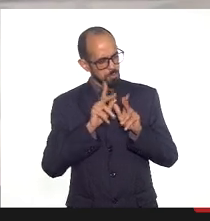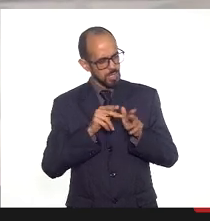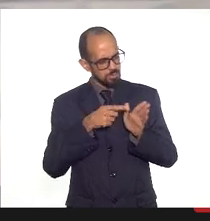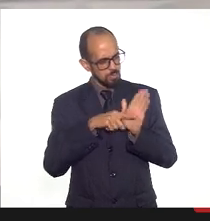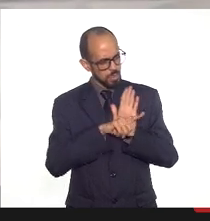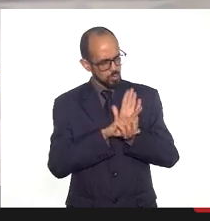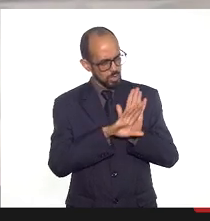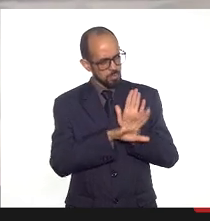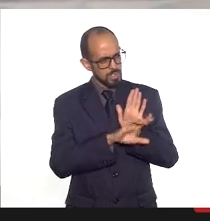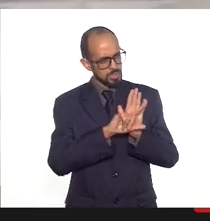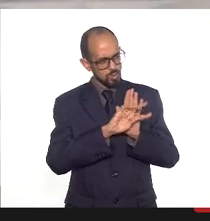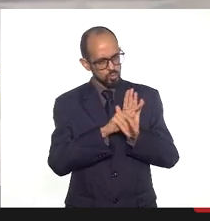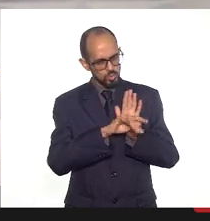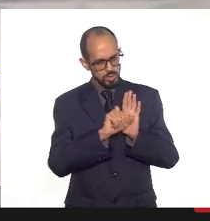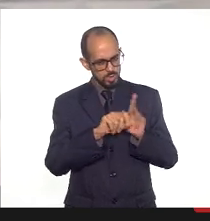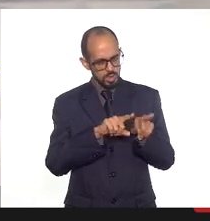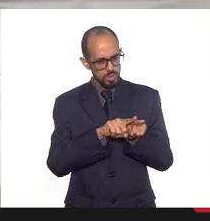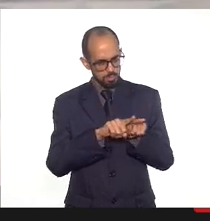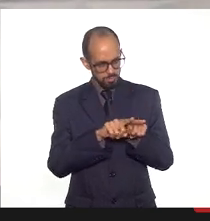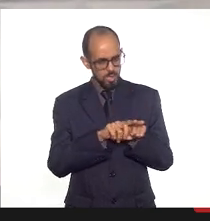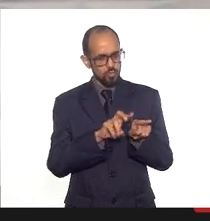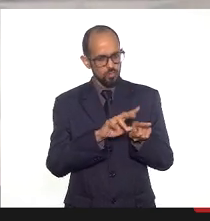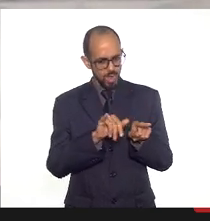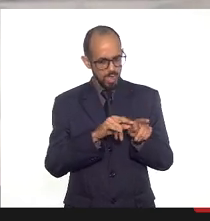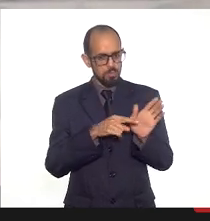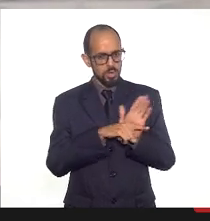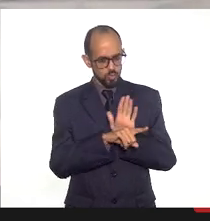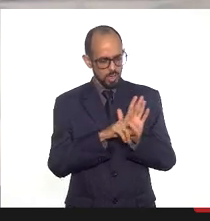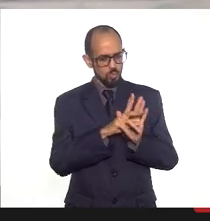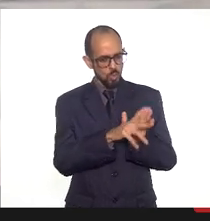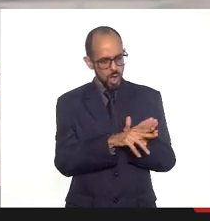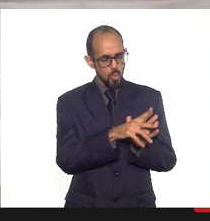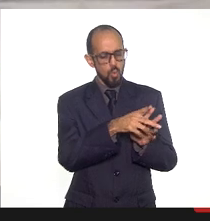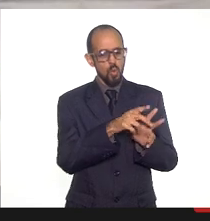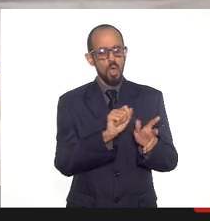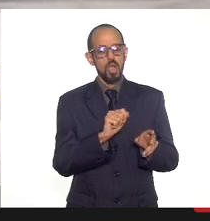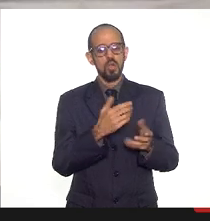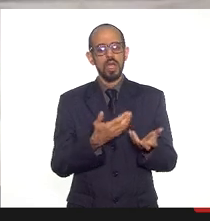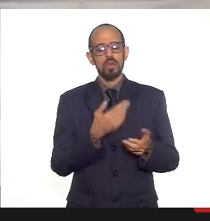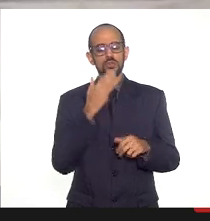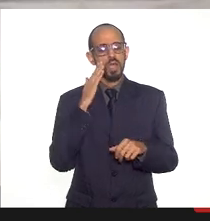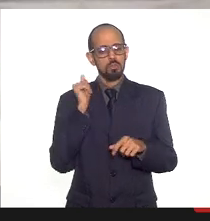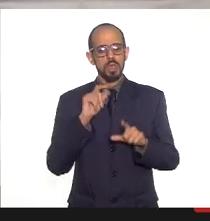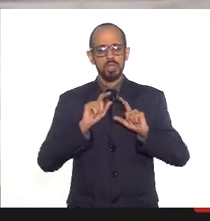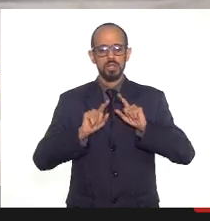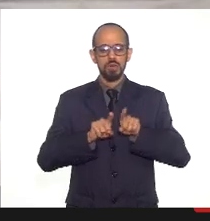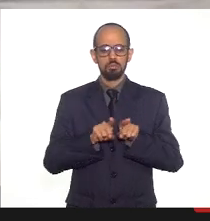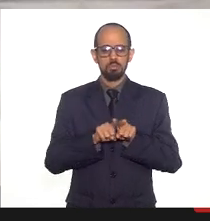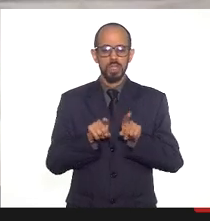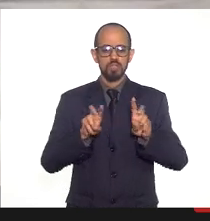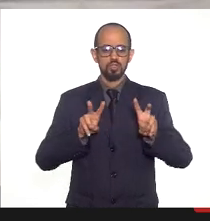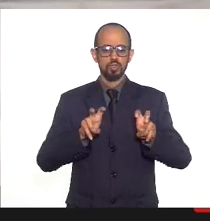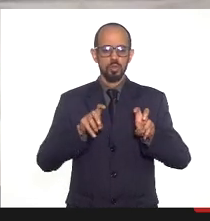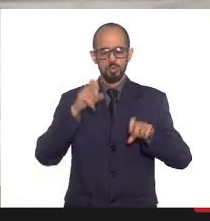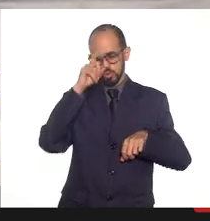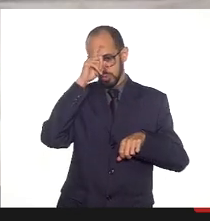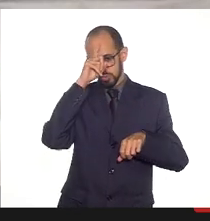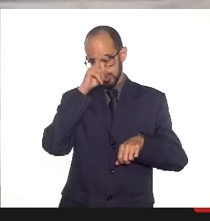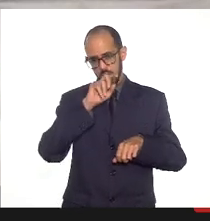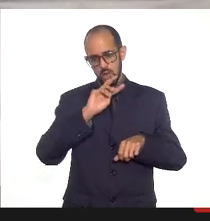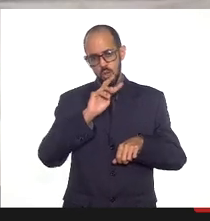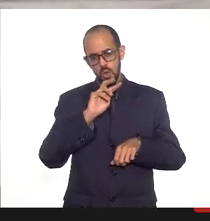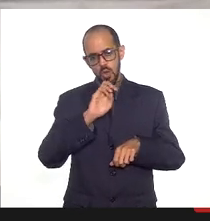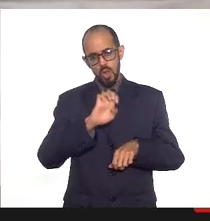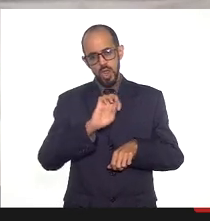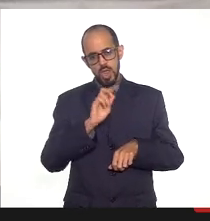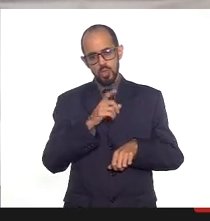Lucinha também vai fazer, então vou deixar para a deputada Lucinha fazer. Eu queria saber um pouco do hospital Eduardo Rabelo,